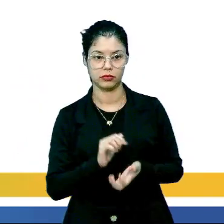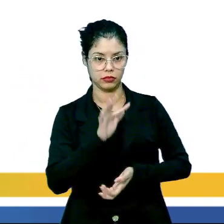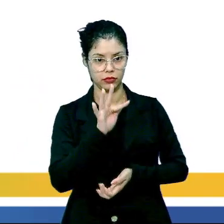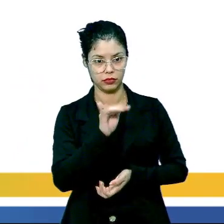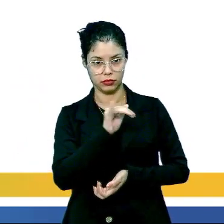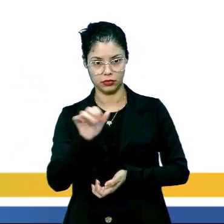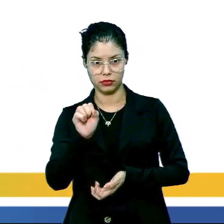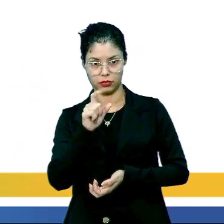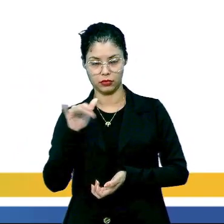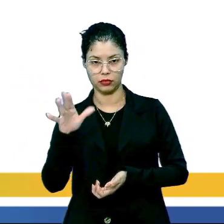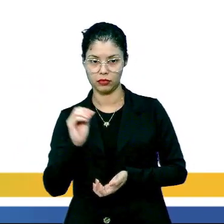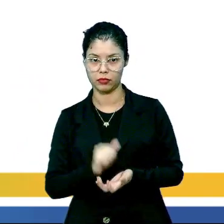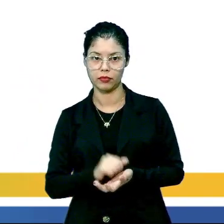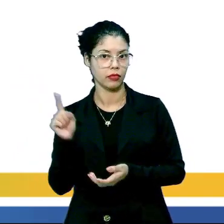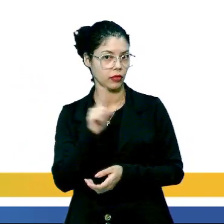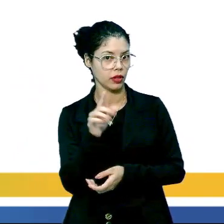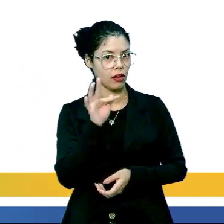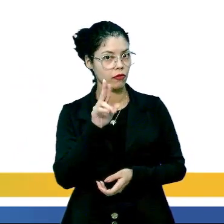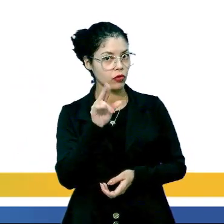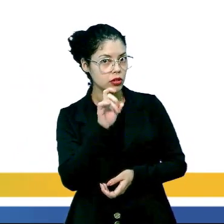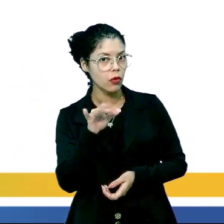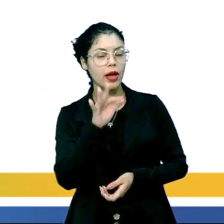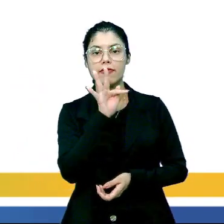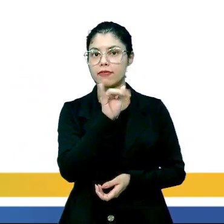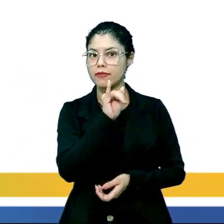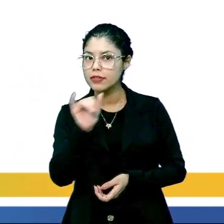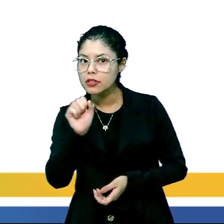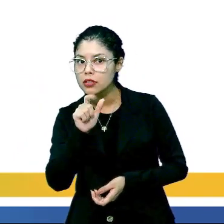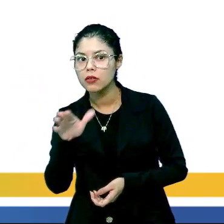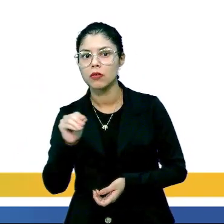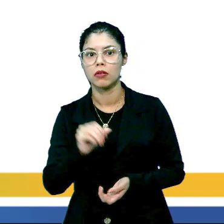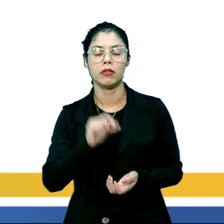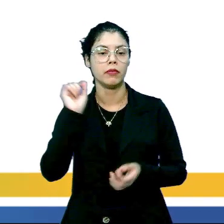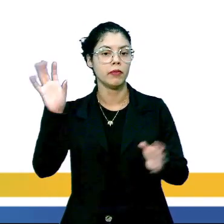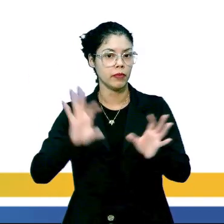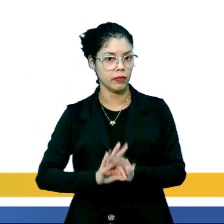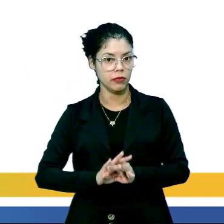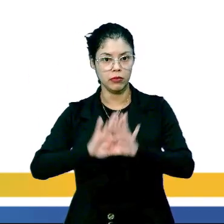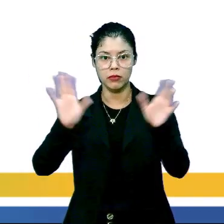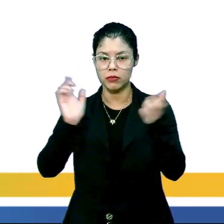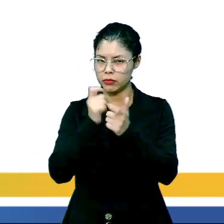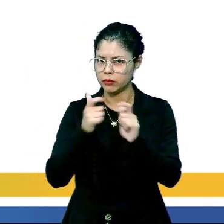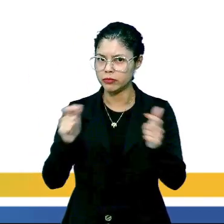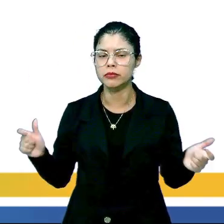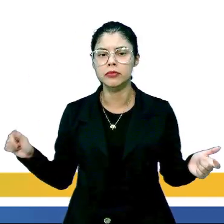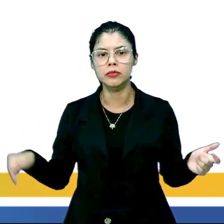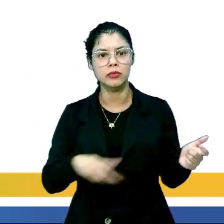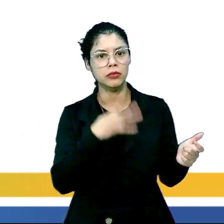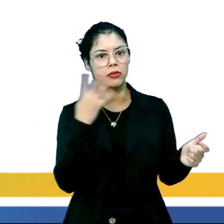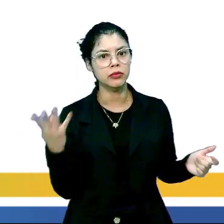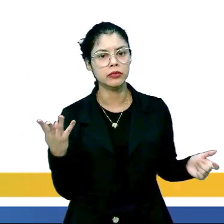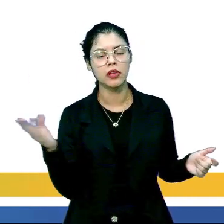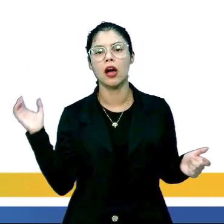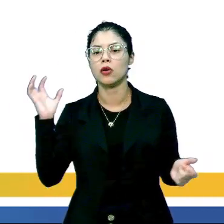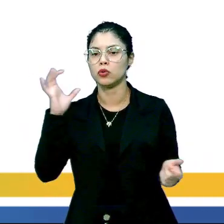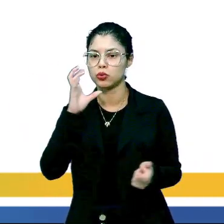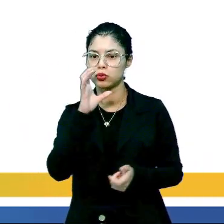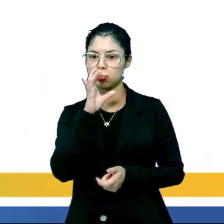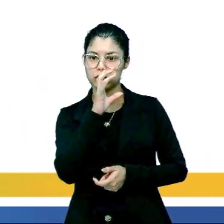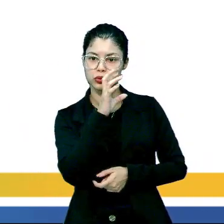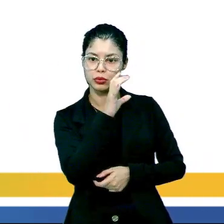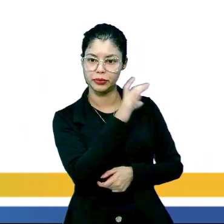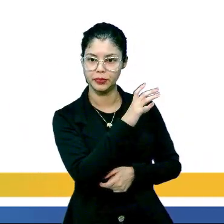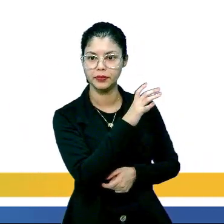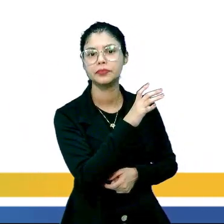Fissão nuclear, não é fusão, tá? É fissão. Essa fissão libera uma grande quantidade de calor. Esse